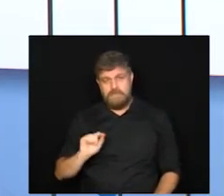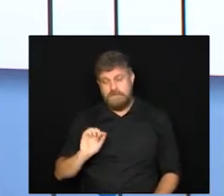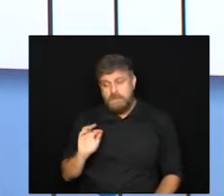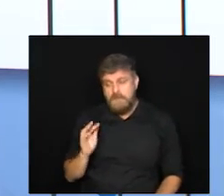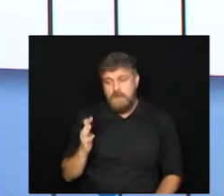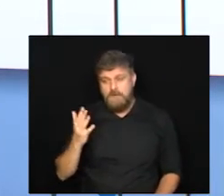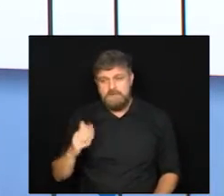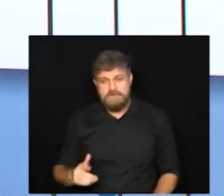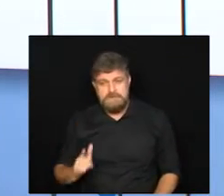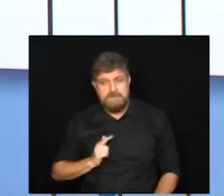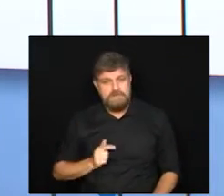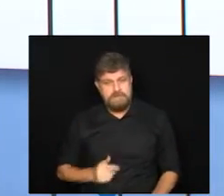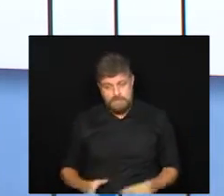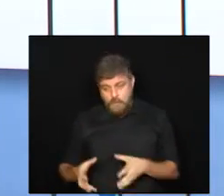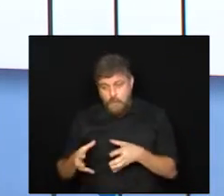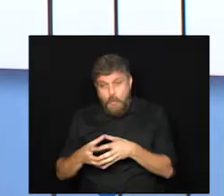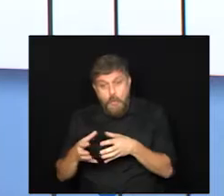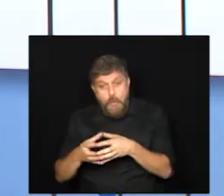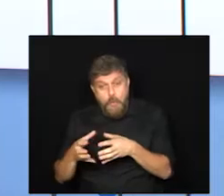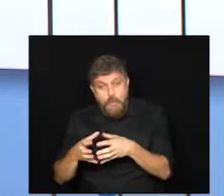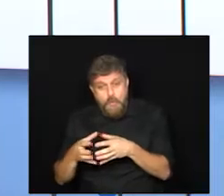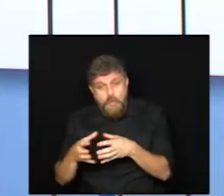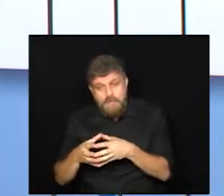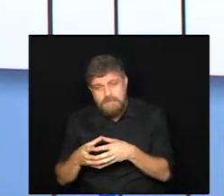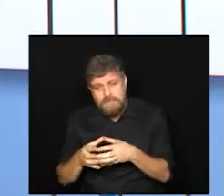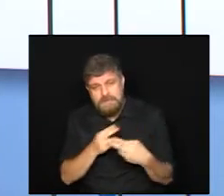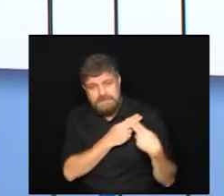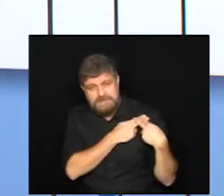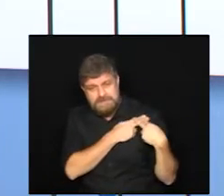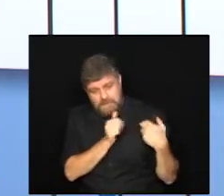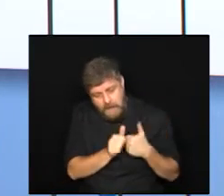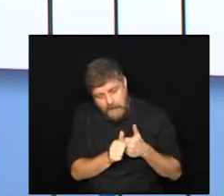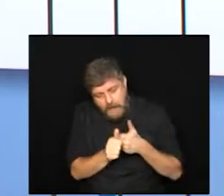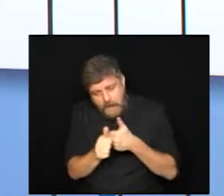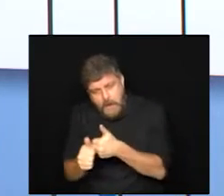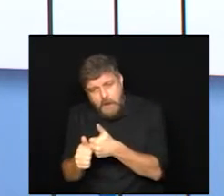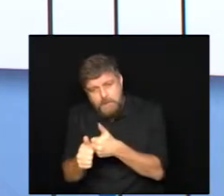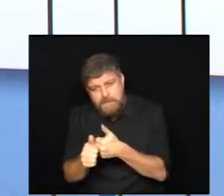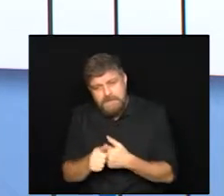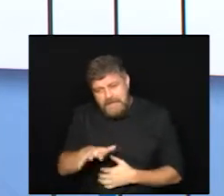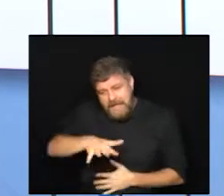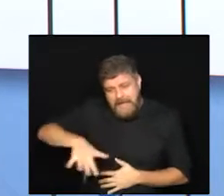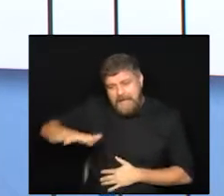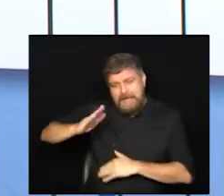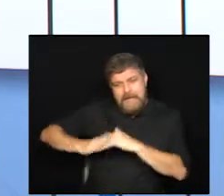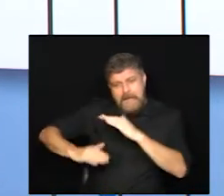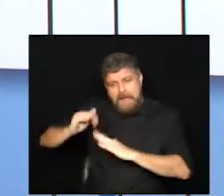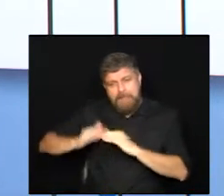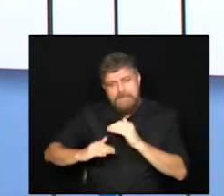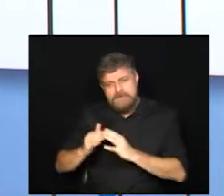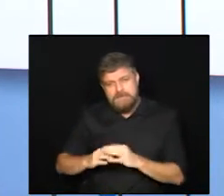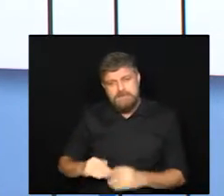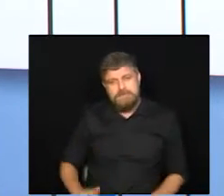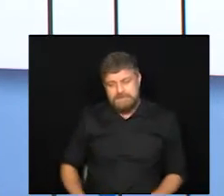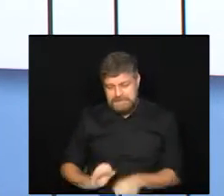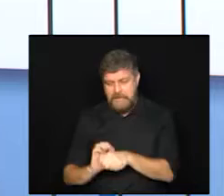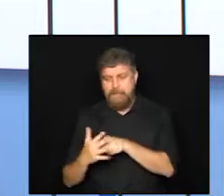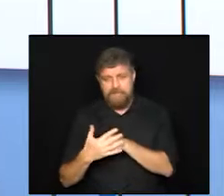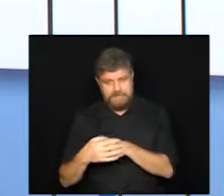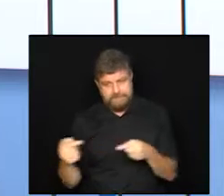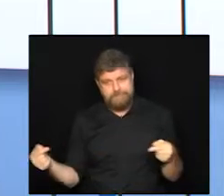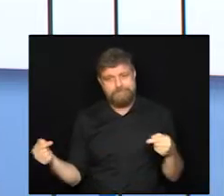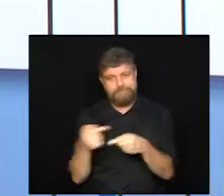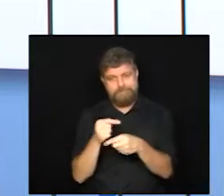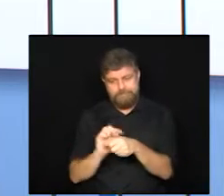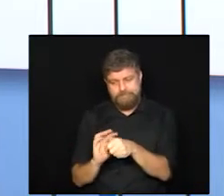também aí criou uma comissão que vai acompanhar as ações de combate à pandemia aqui na